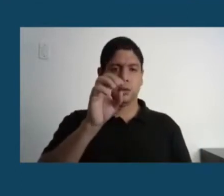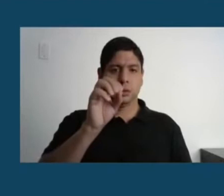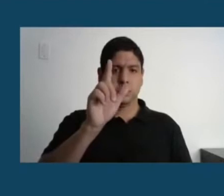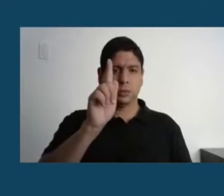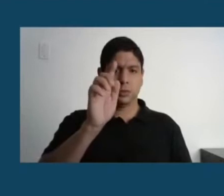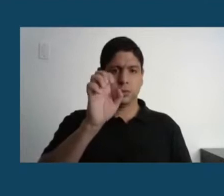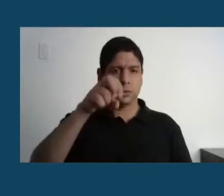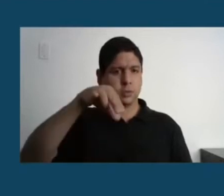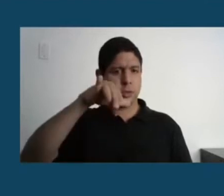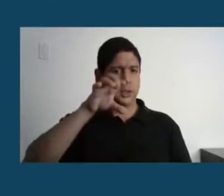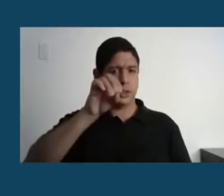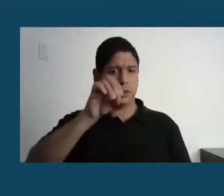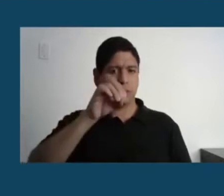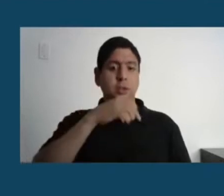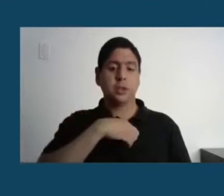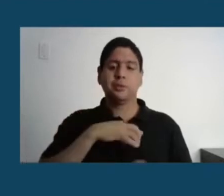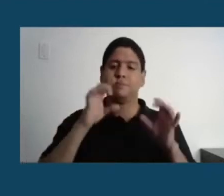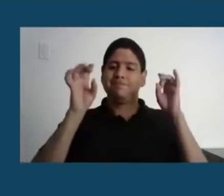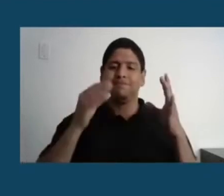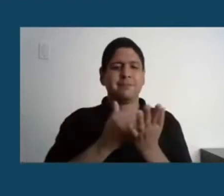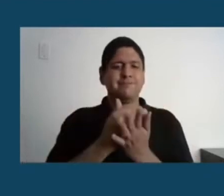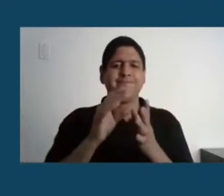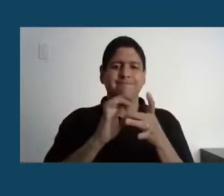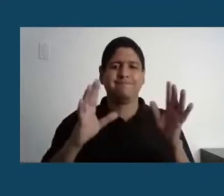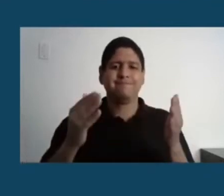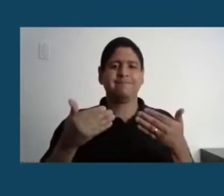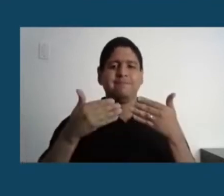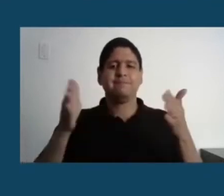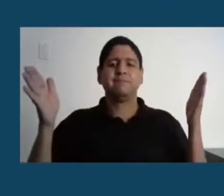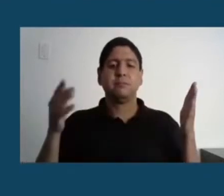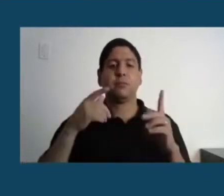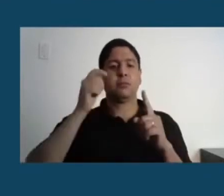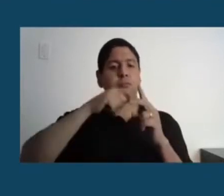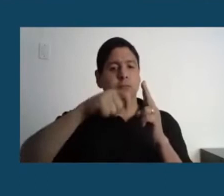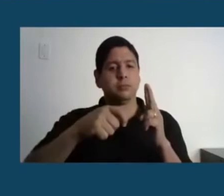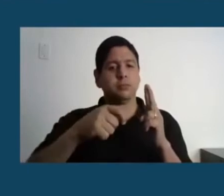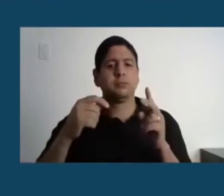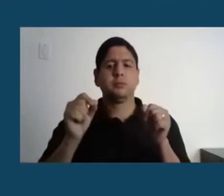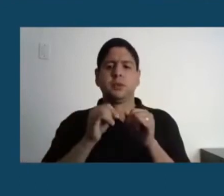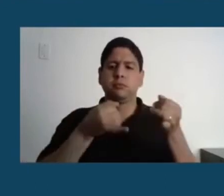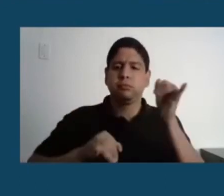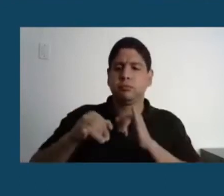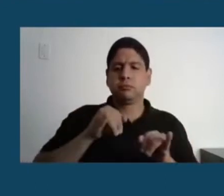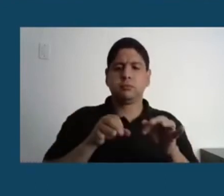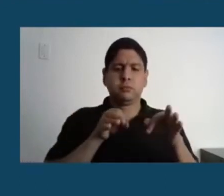tive a honra de inaugurar há cerca de dois meses um laboratório que com certeza